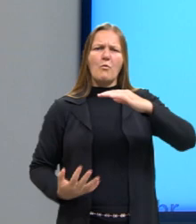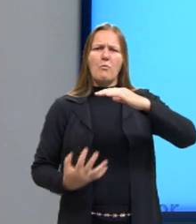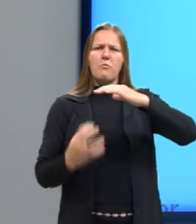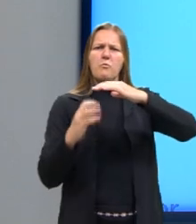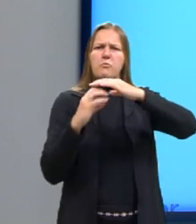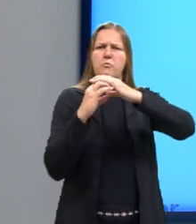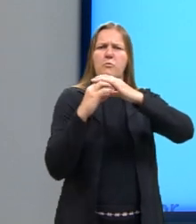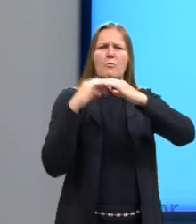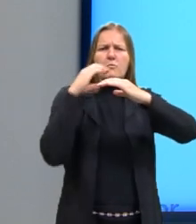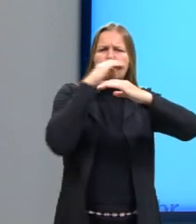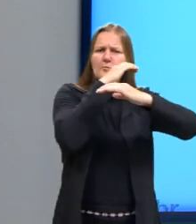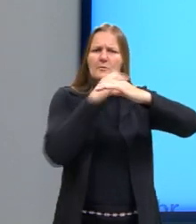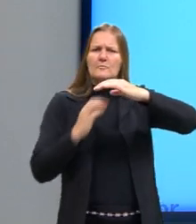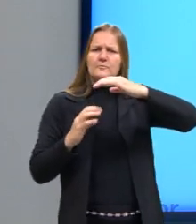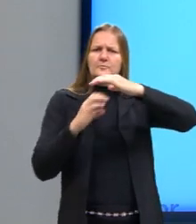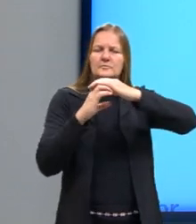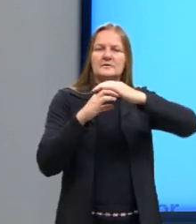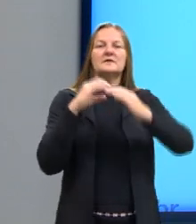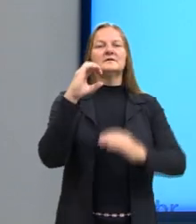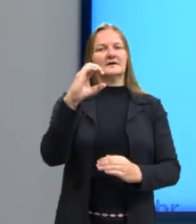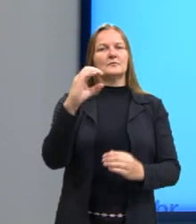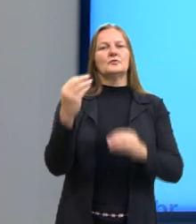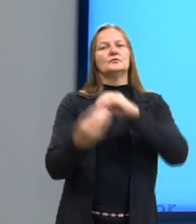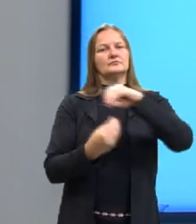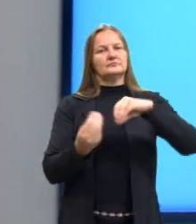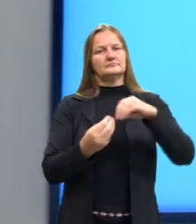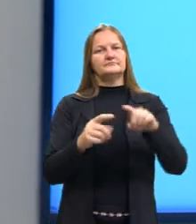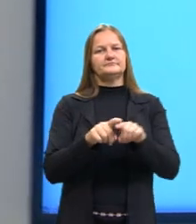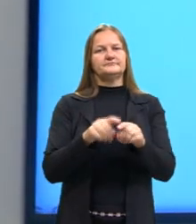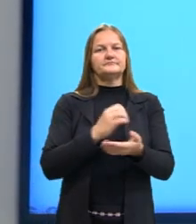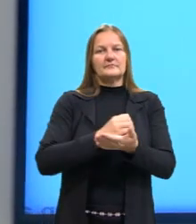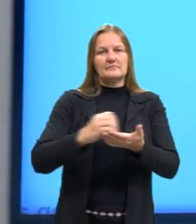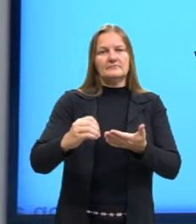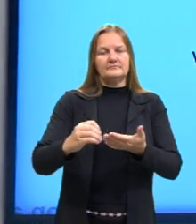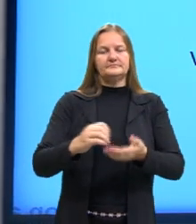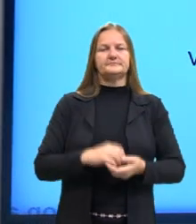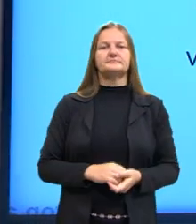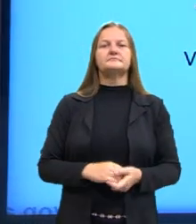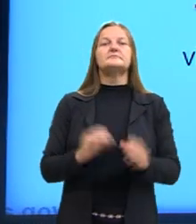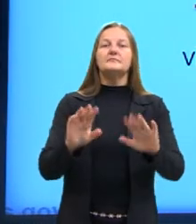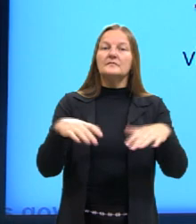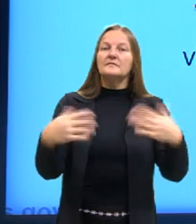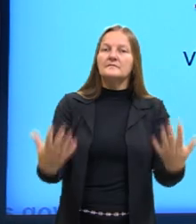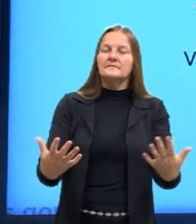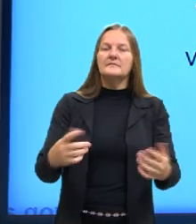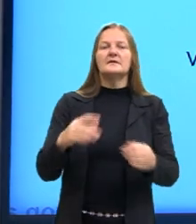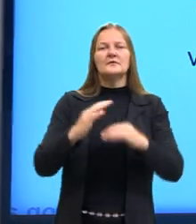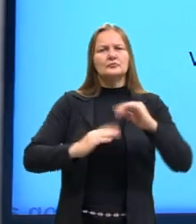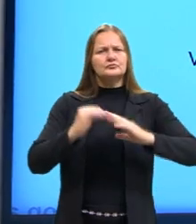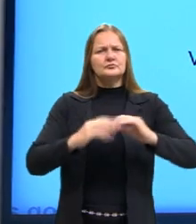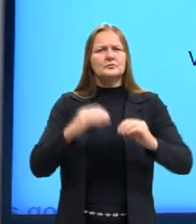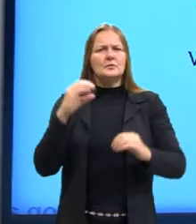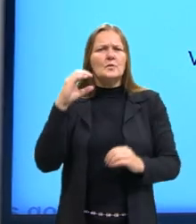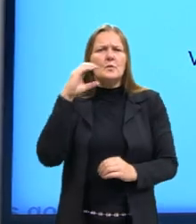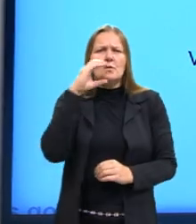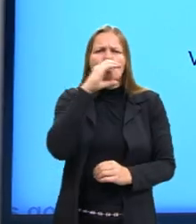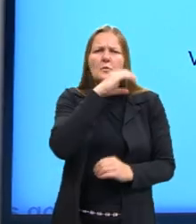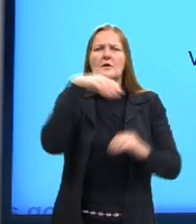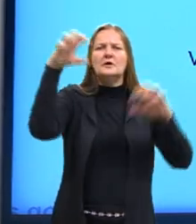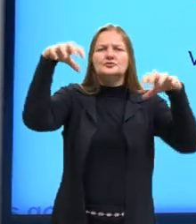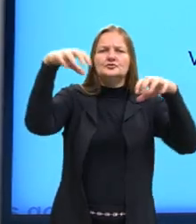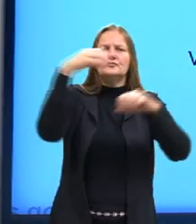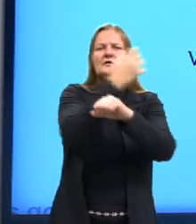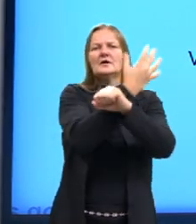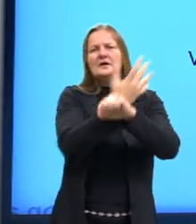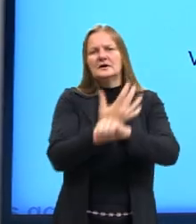o clorofluor carbono, que também é um composto orgânico. Então, quando a gente fala de aquecimento global e chuva ácida, a gente está